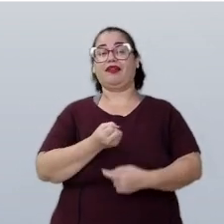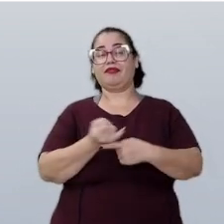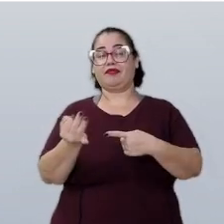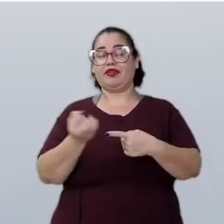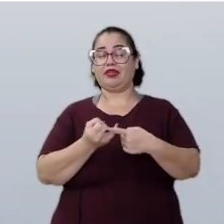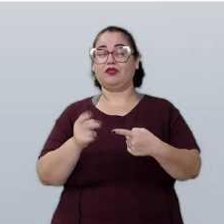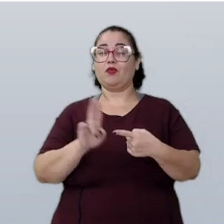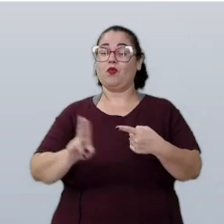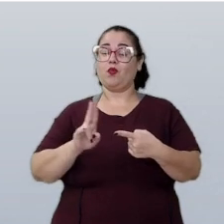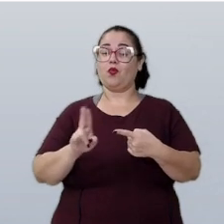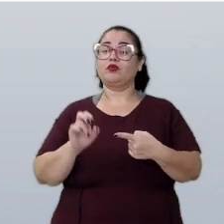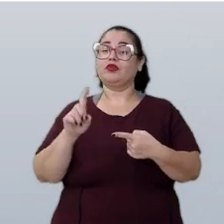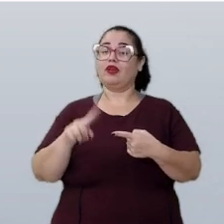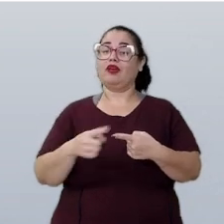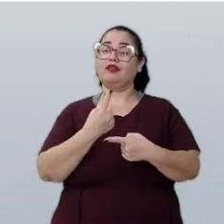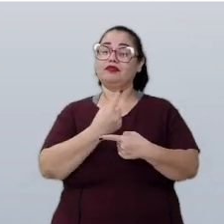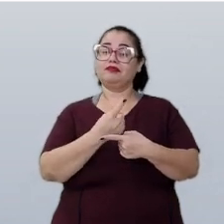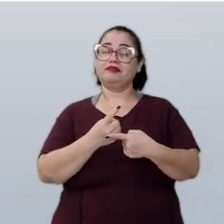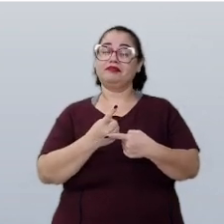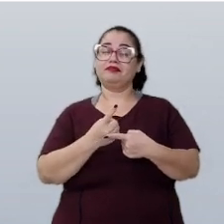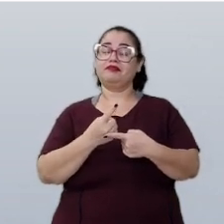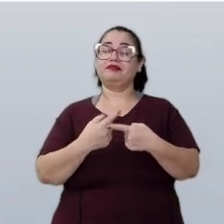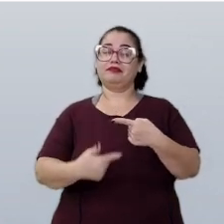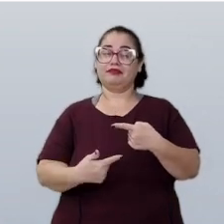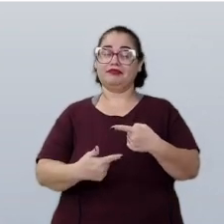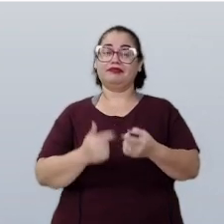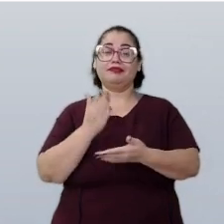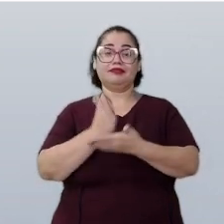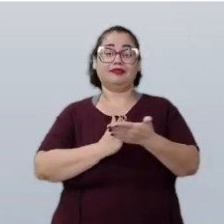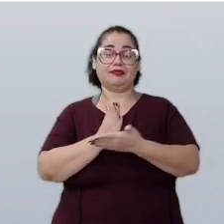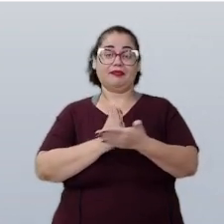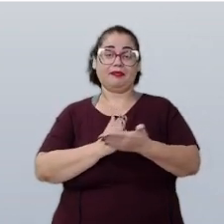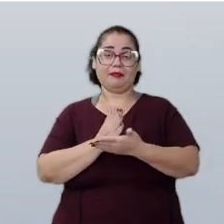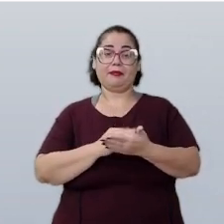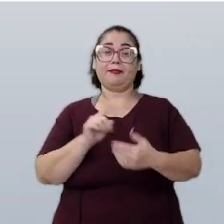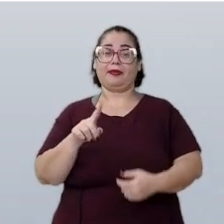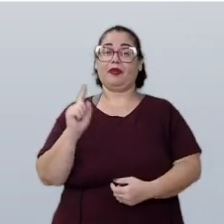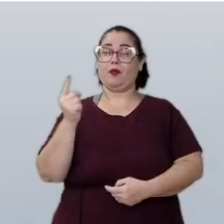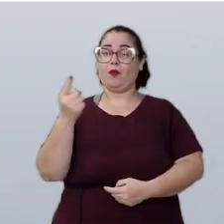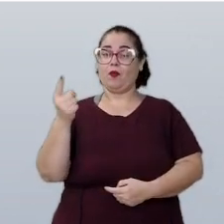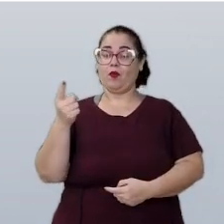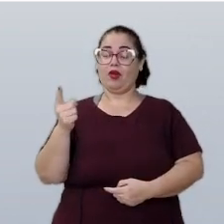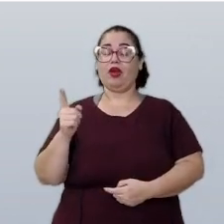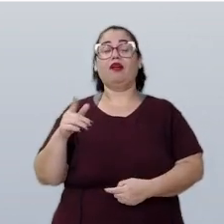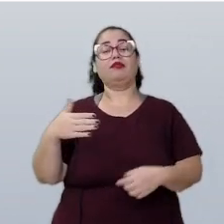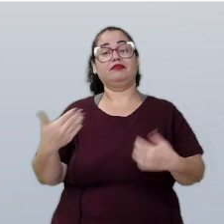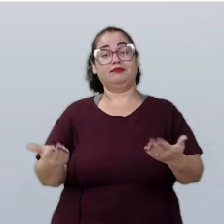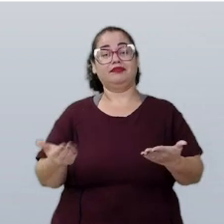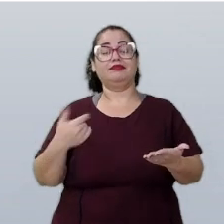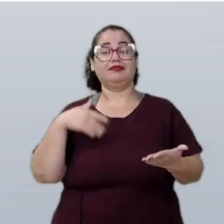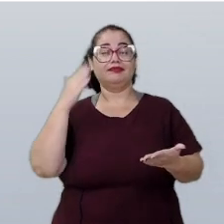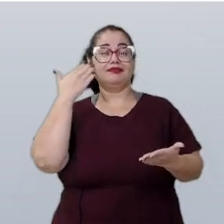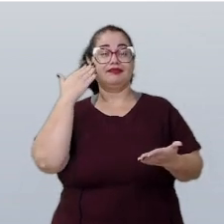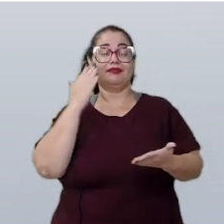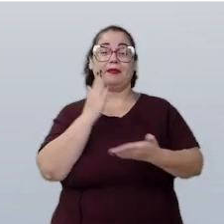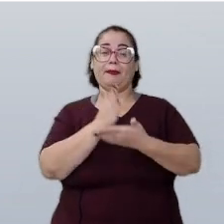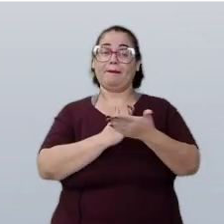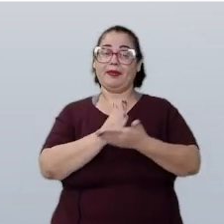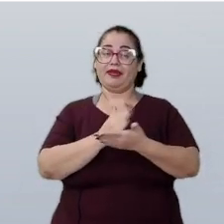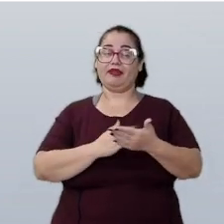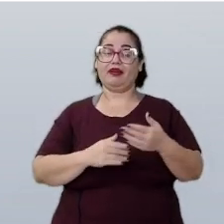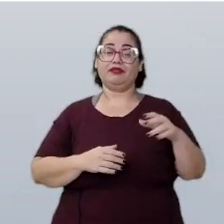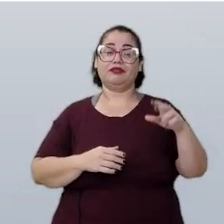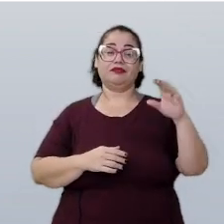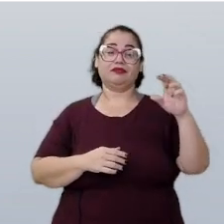como meio, quando se trata de um real. Logo, a metade